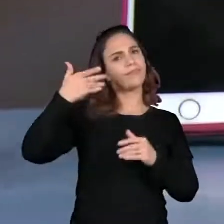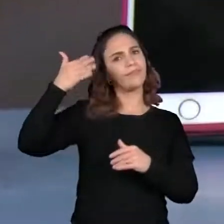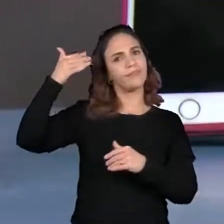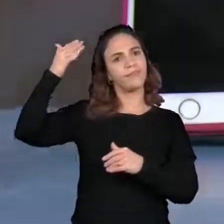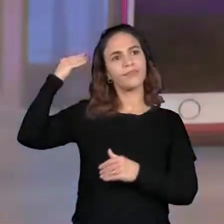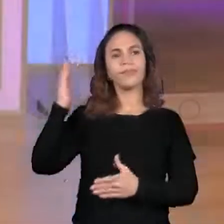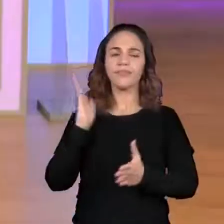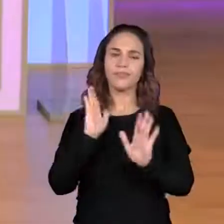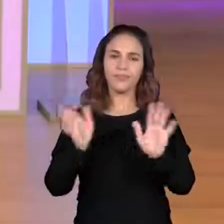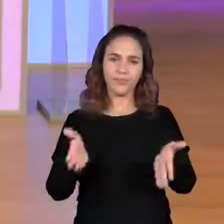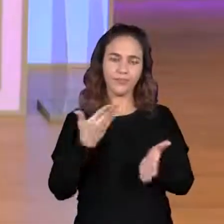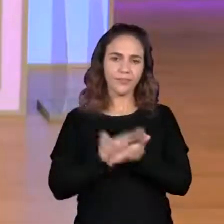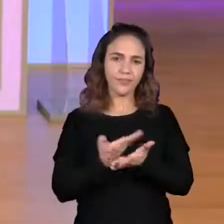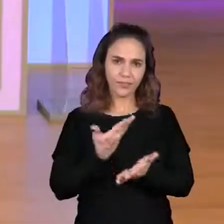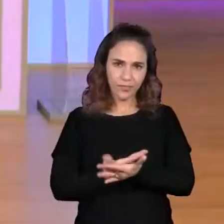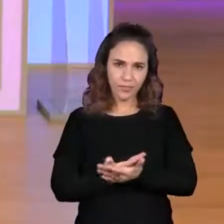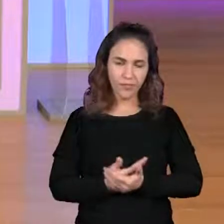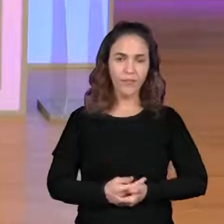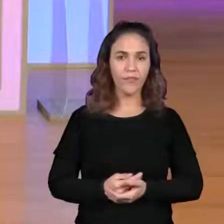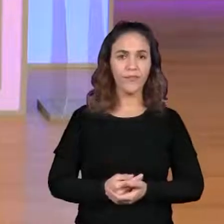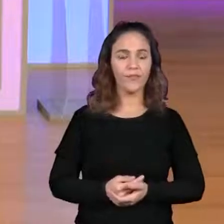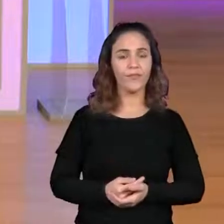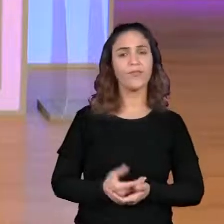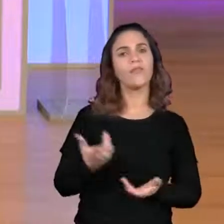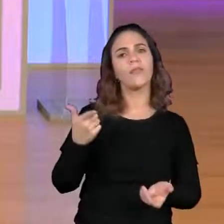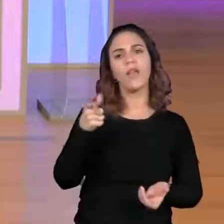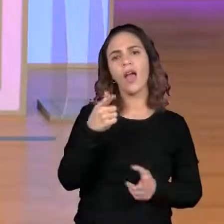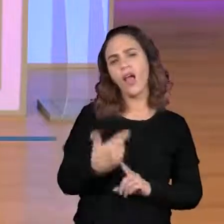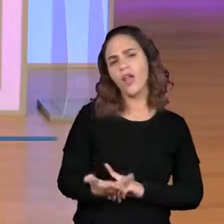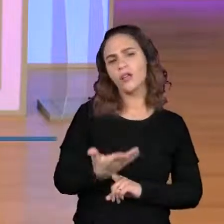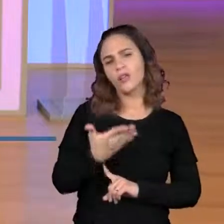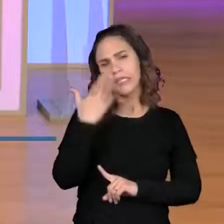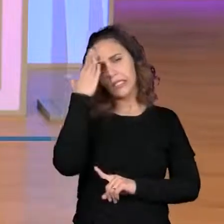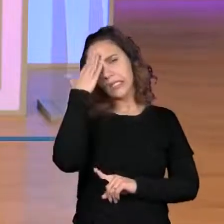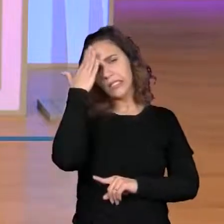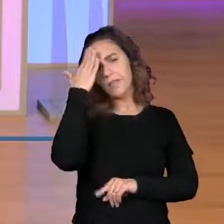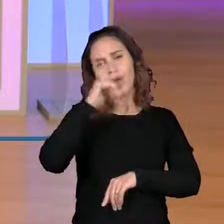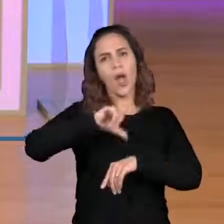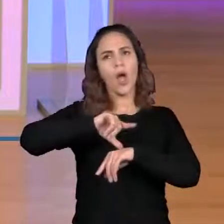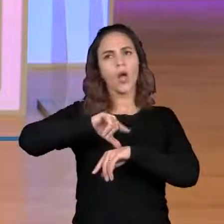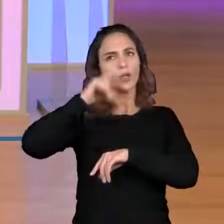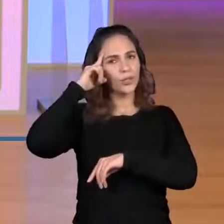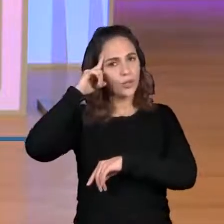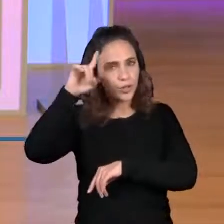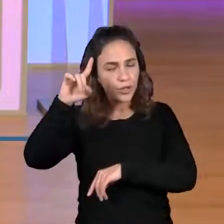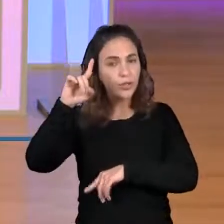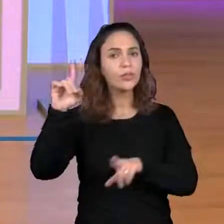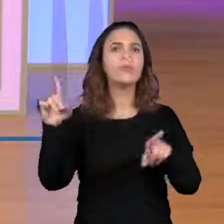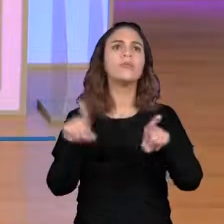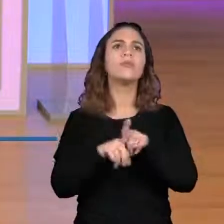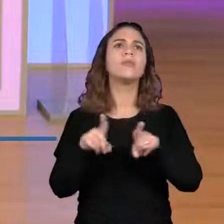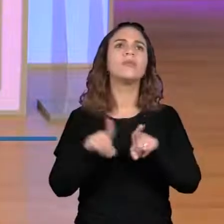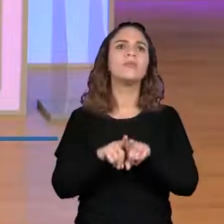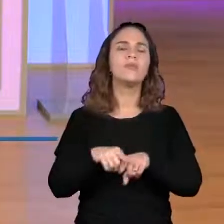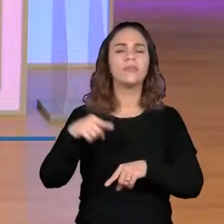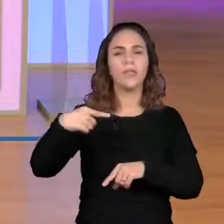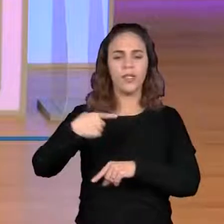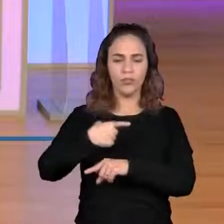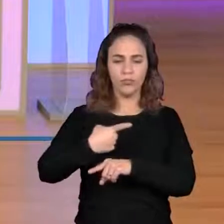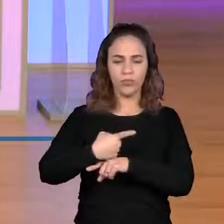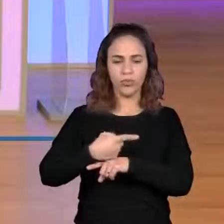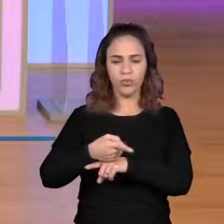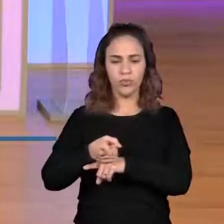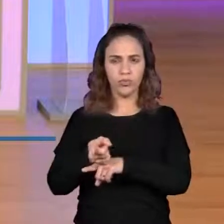guinomon também ajuda a gente a saber os horários do dia, né? A posição da sombra dele ajuda